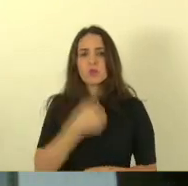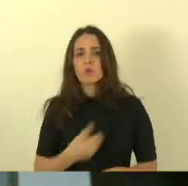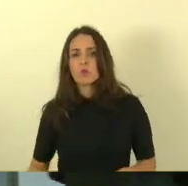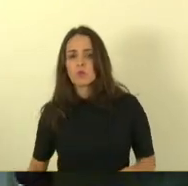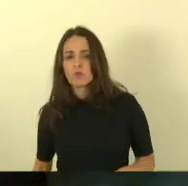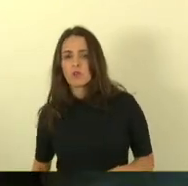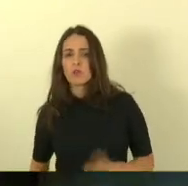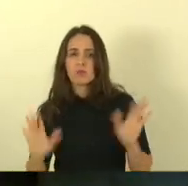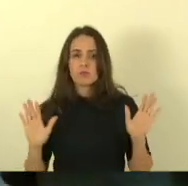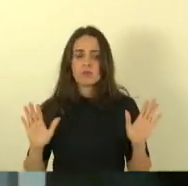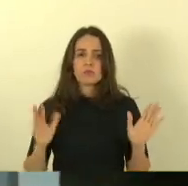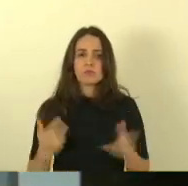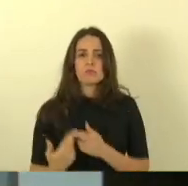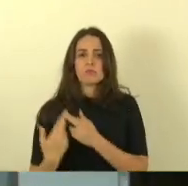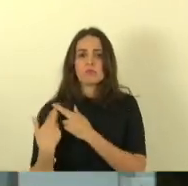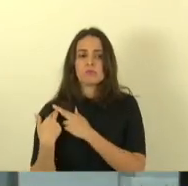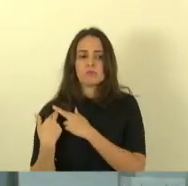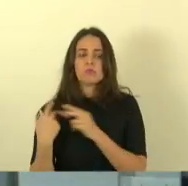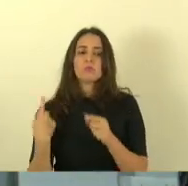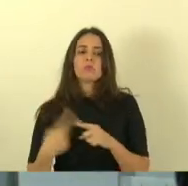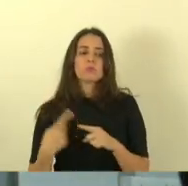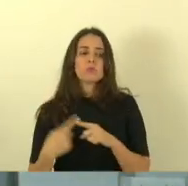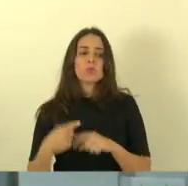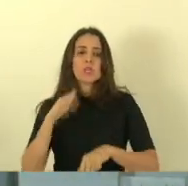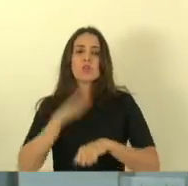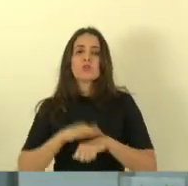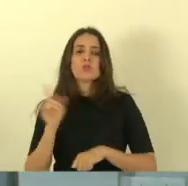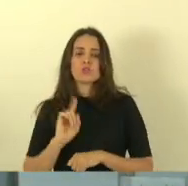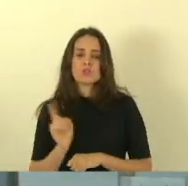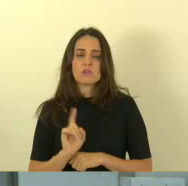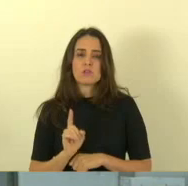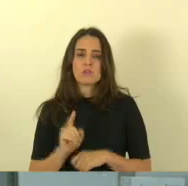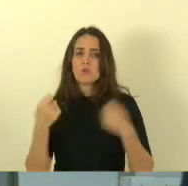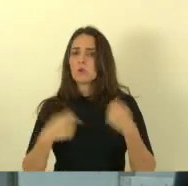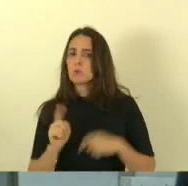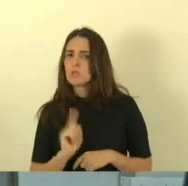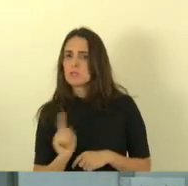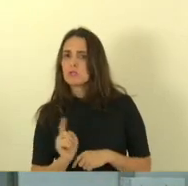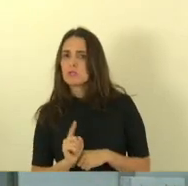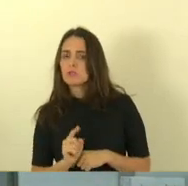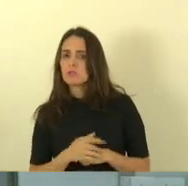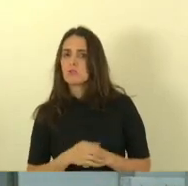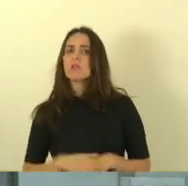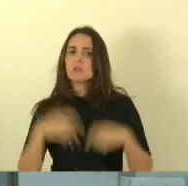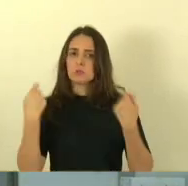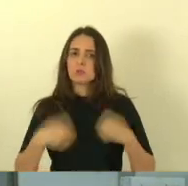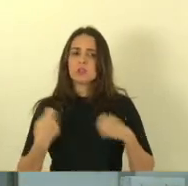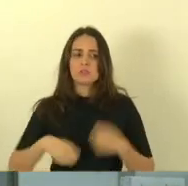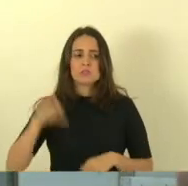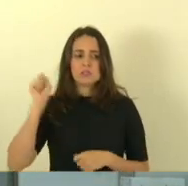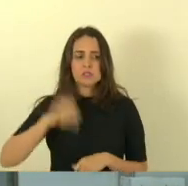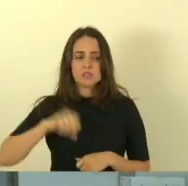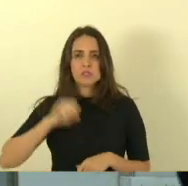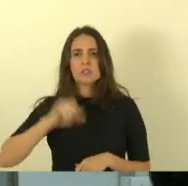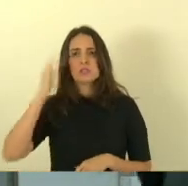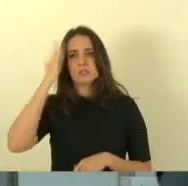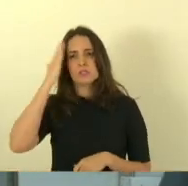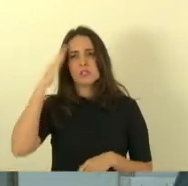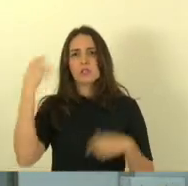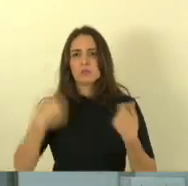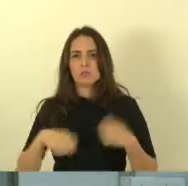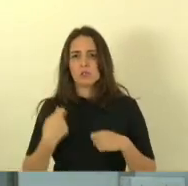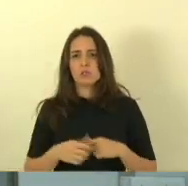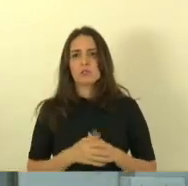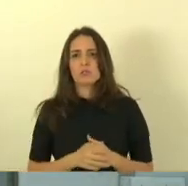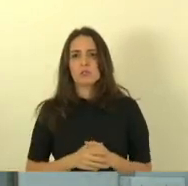pasta responsável porque que não está chamando não está precisando nós sabemos que está precisando nós sabemos que está defasado